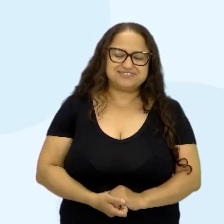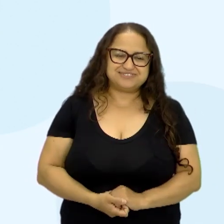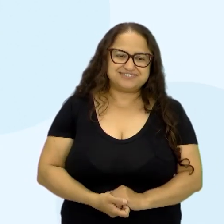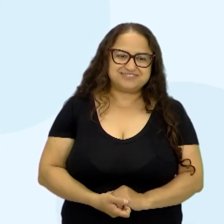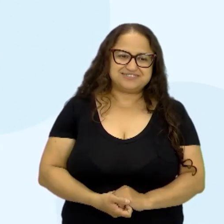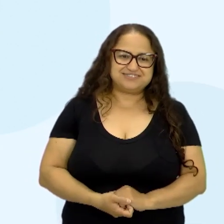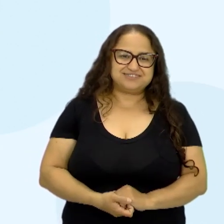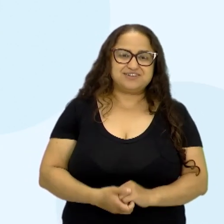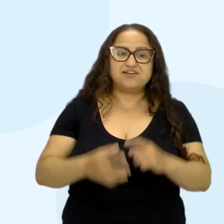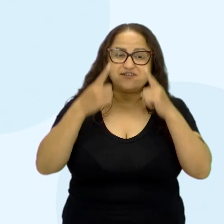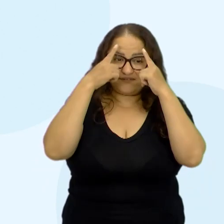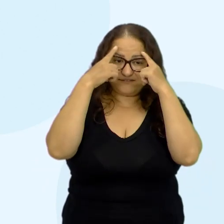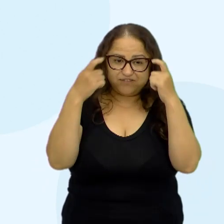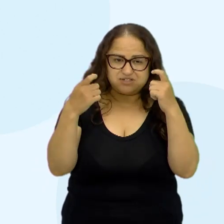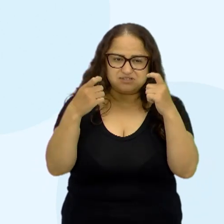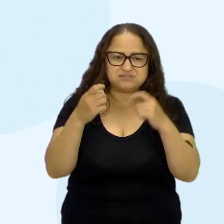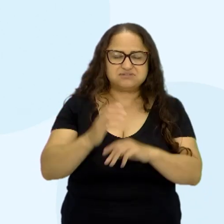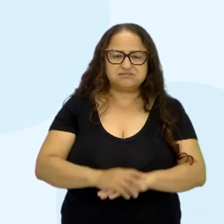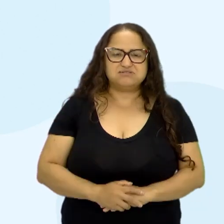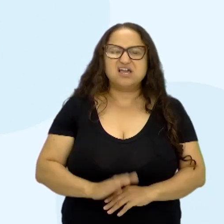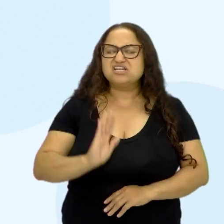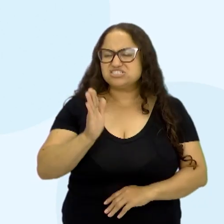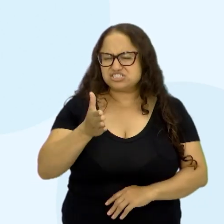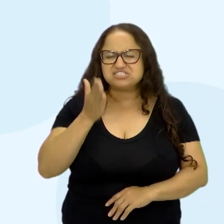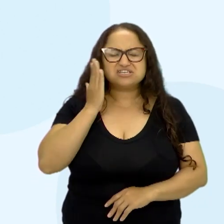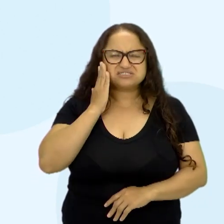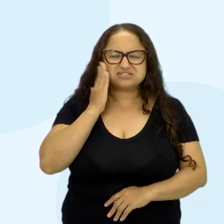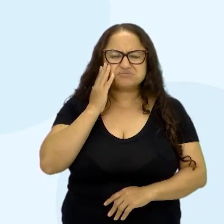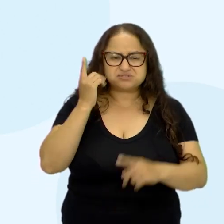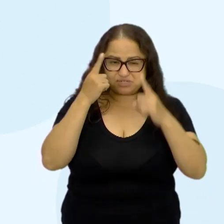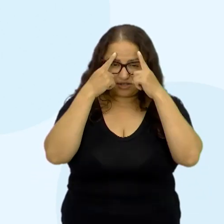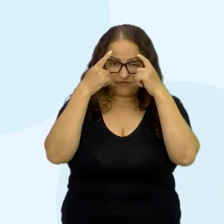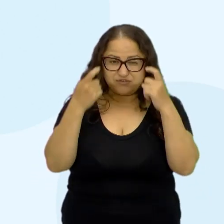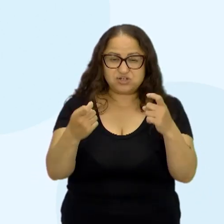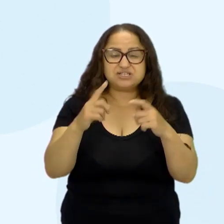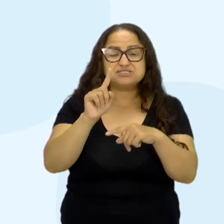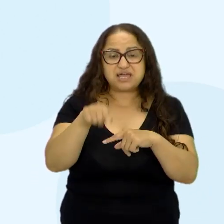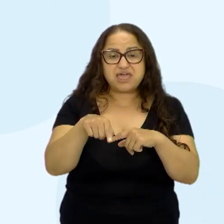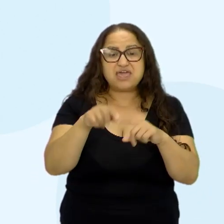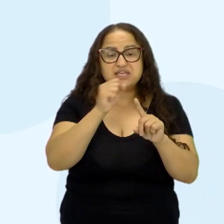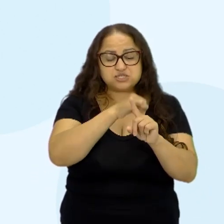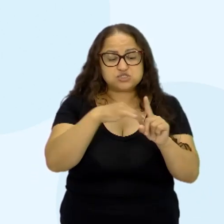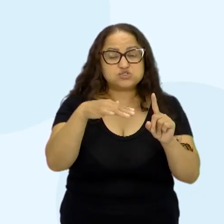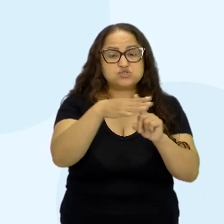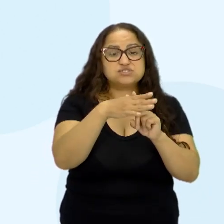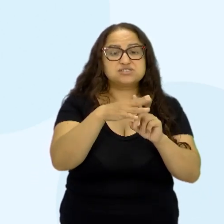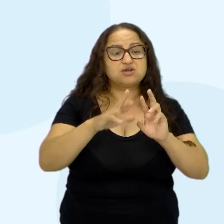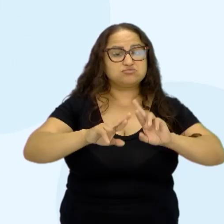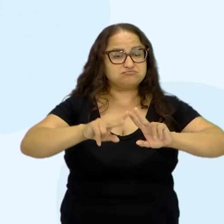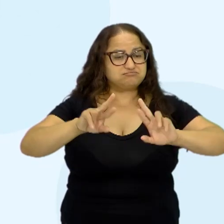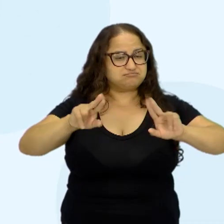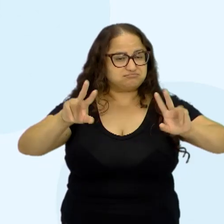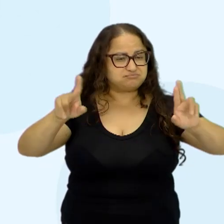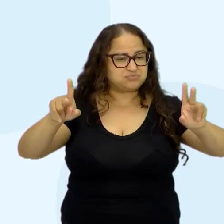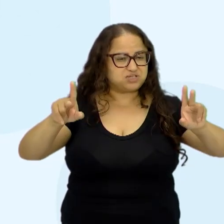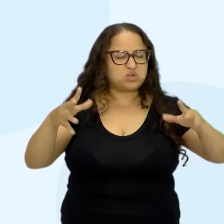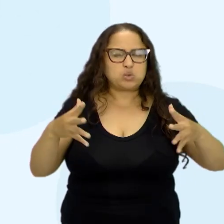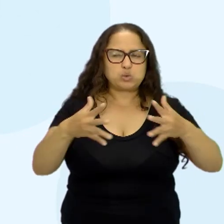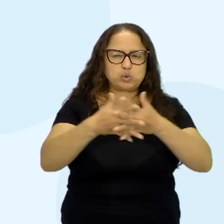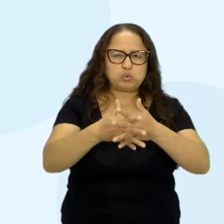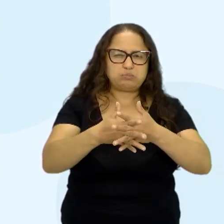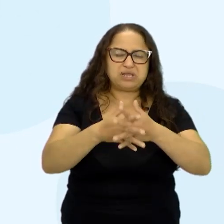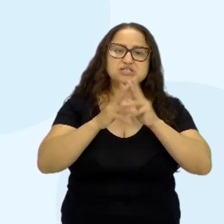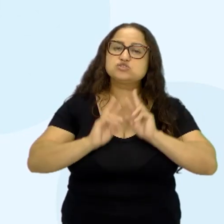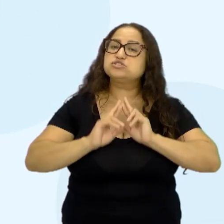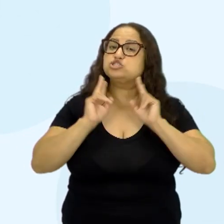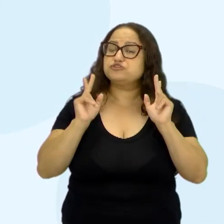violência, né. Nós já sabemos que a violência é um fato social multirelacional, complexo e